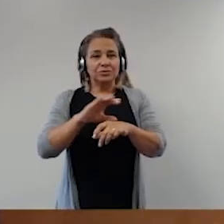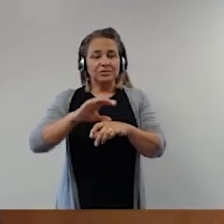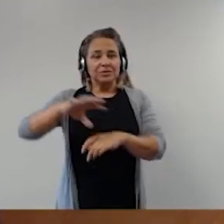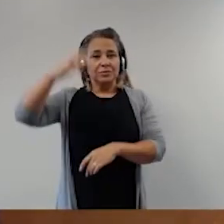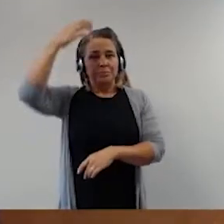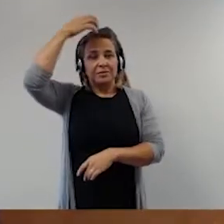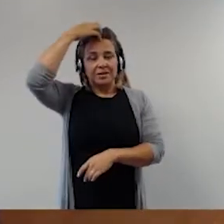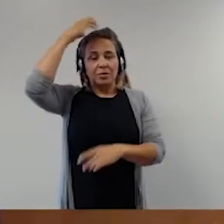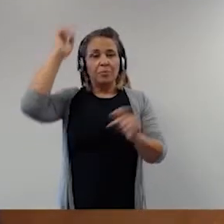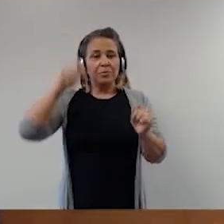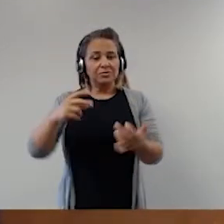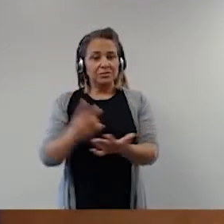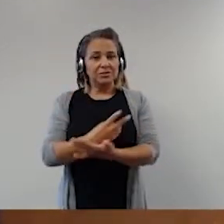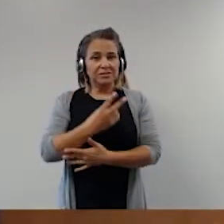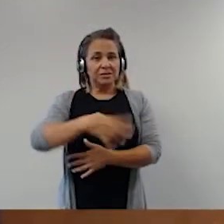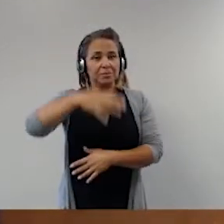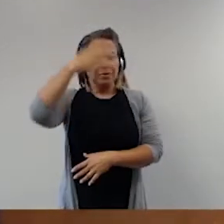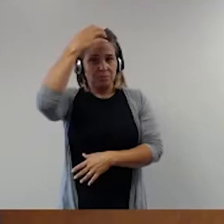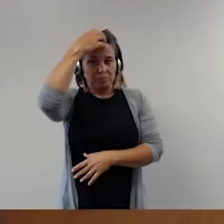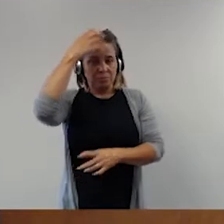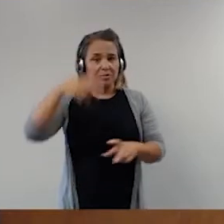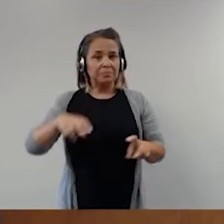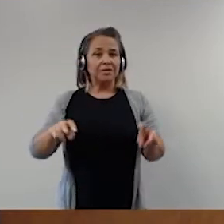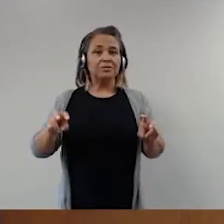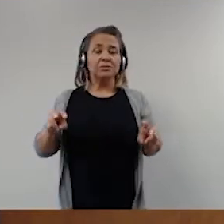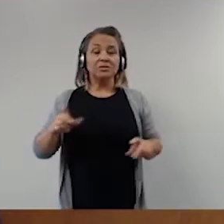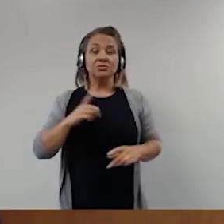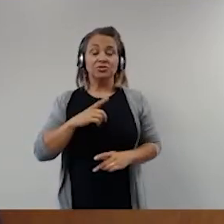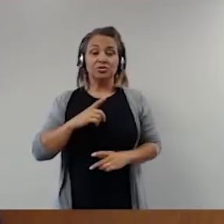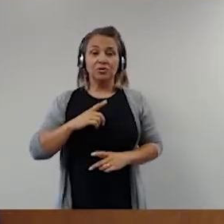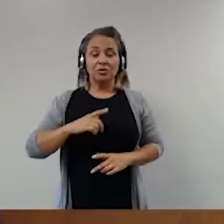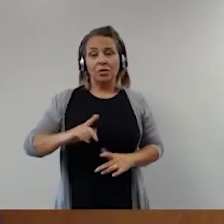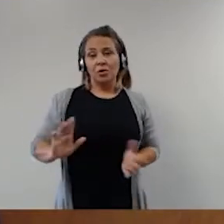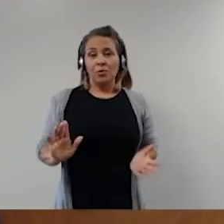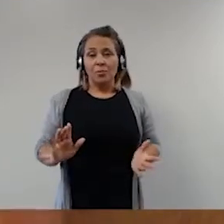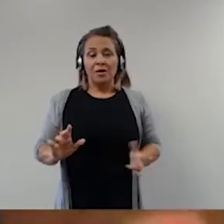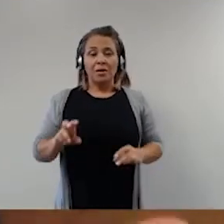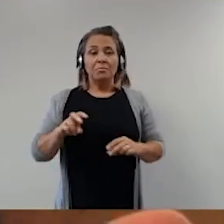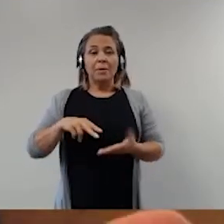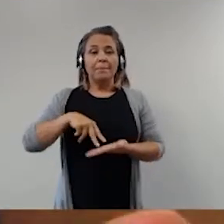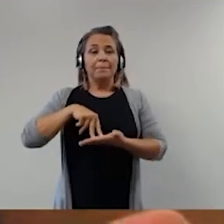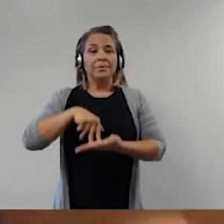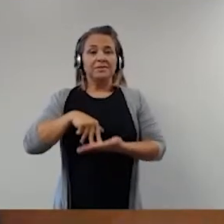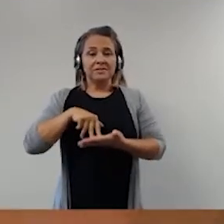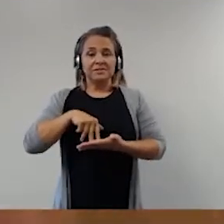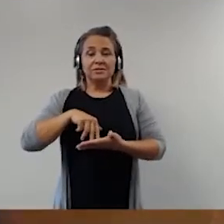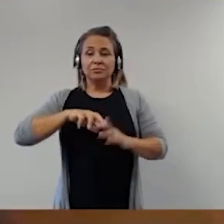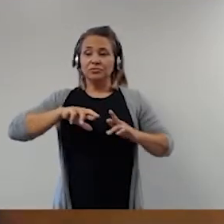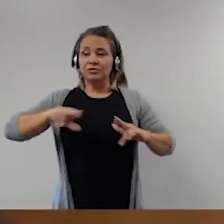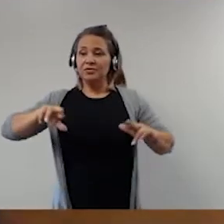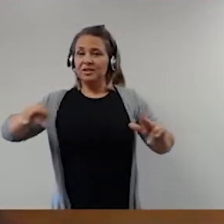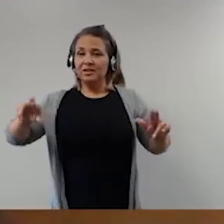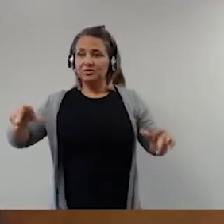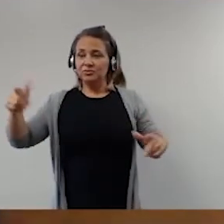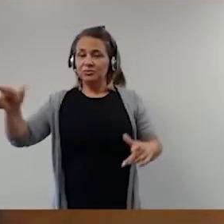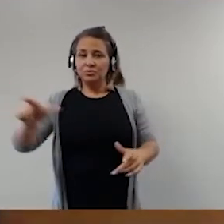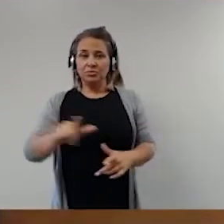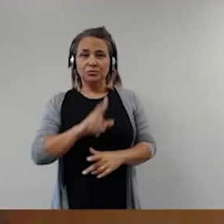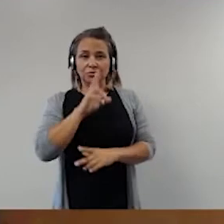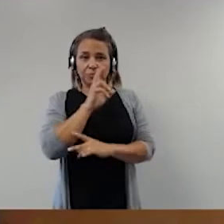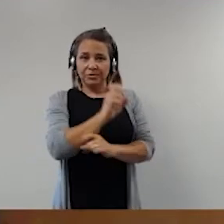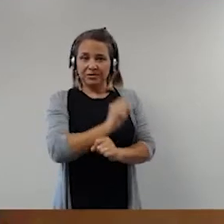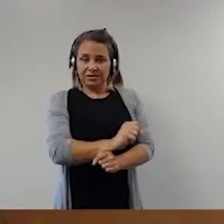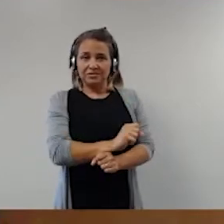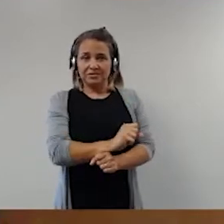pelo imperador que se situava numa posição sobranceira em relação aos demais poderes exatamente como peça